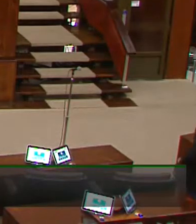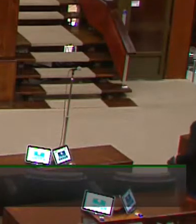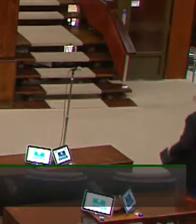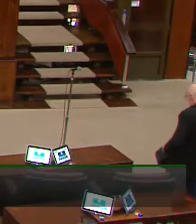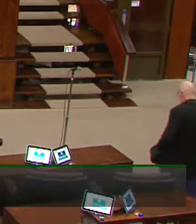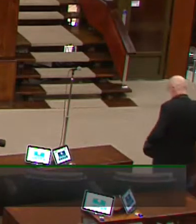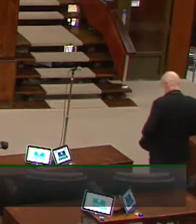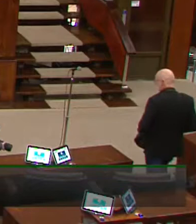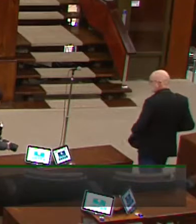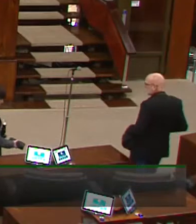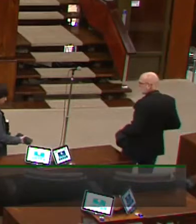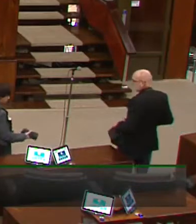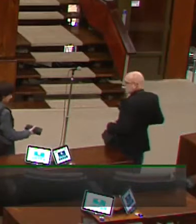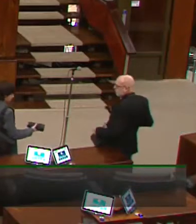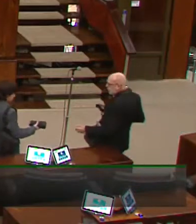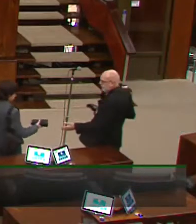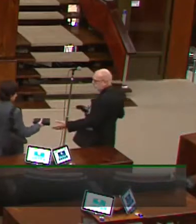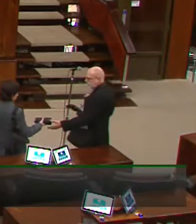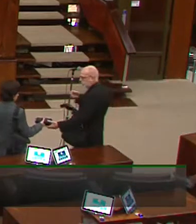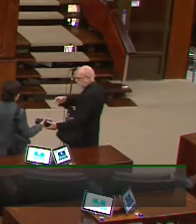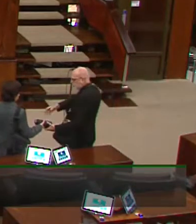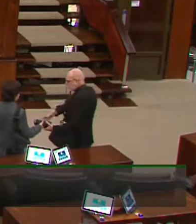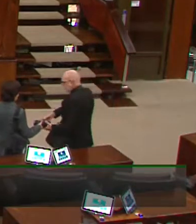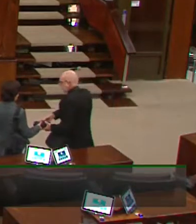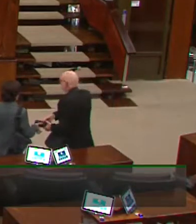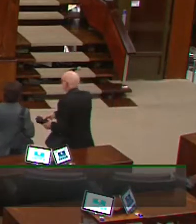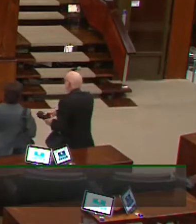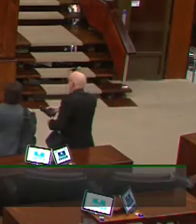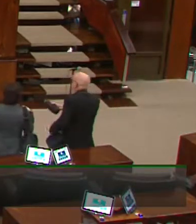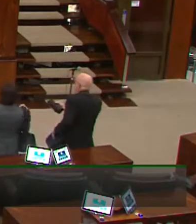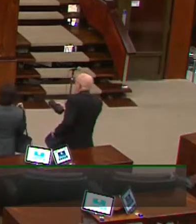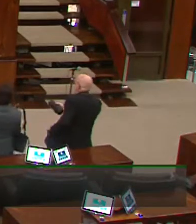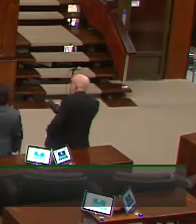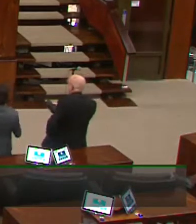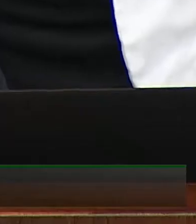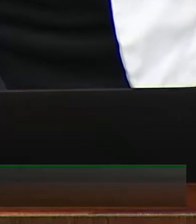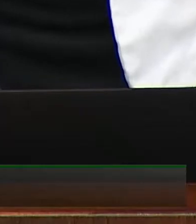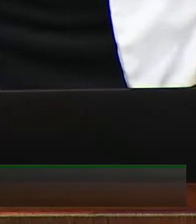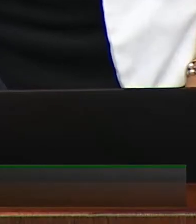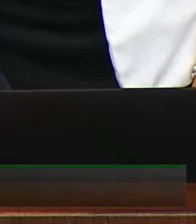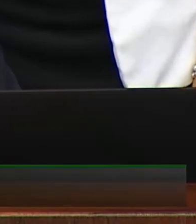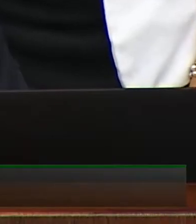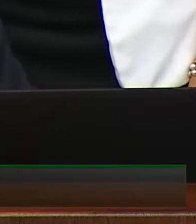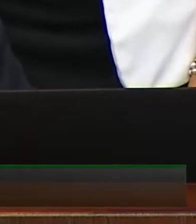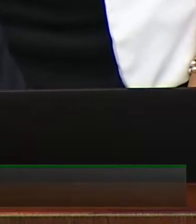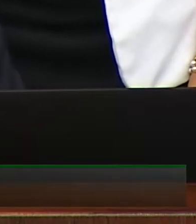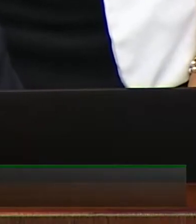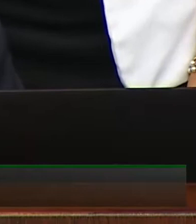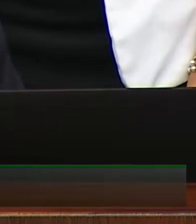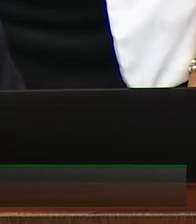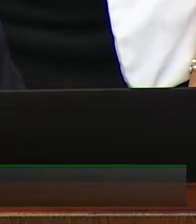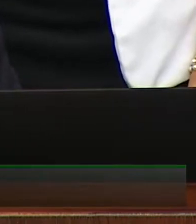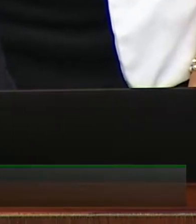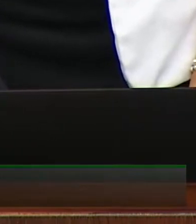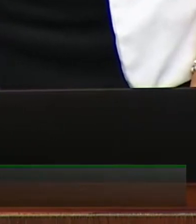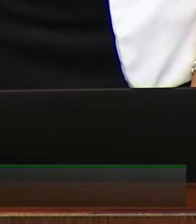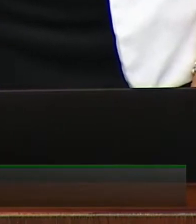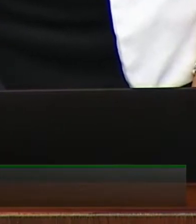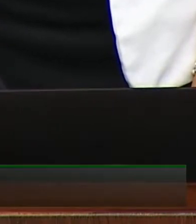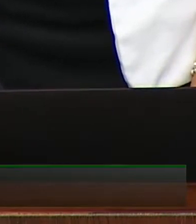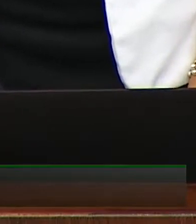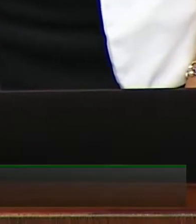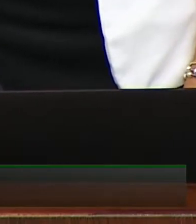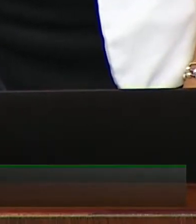Sindicato dos Jornalistas Profissionais do Rio Grande do Sul, por trazer esse tema e essa